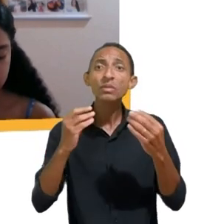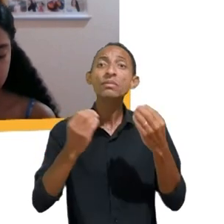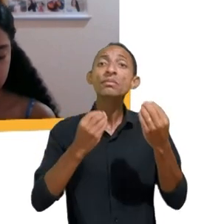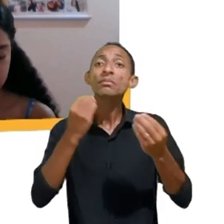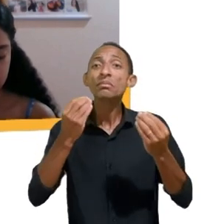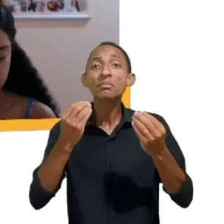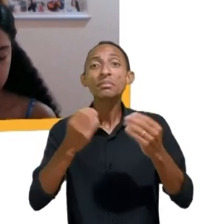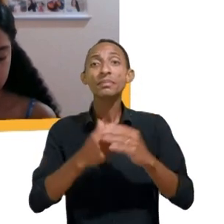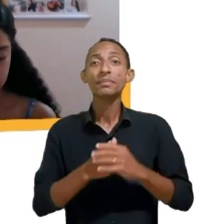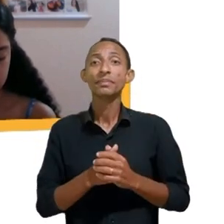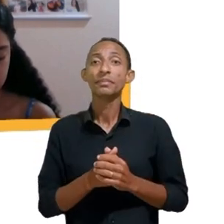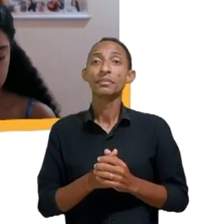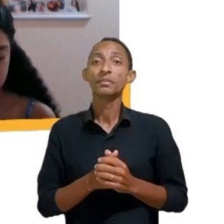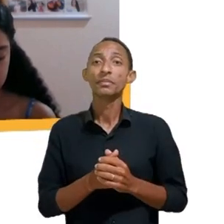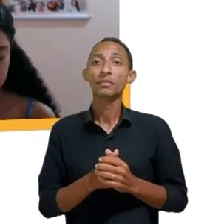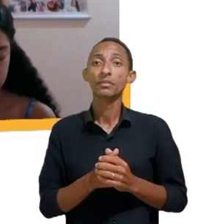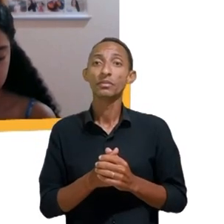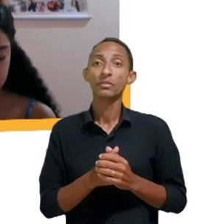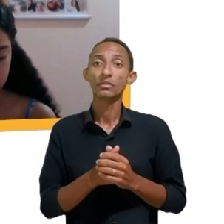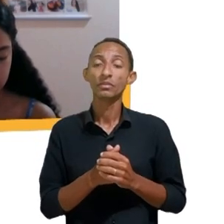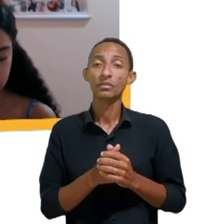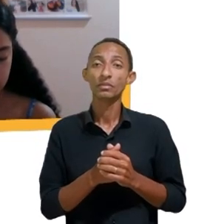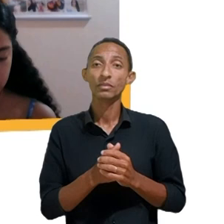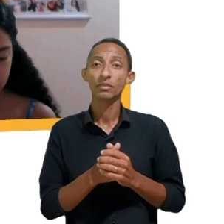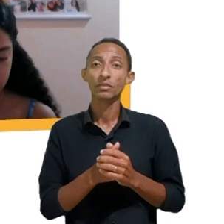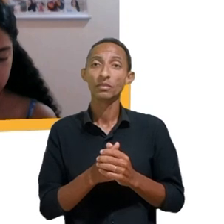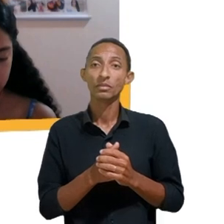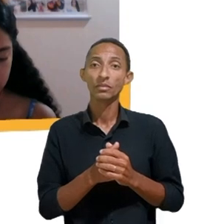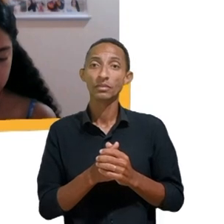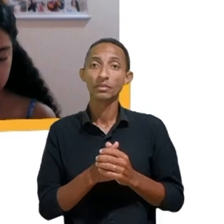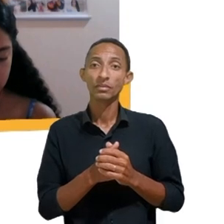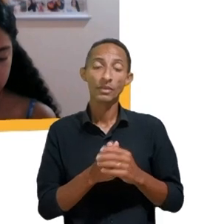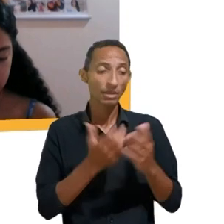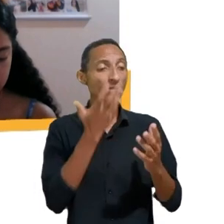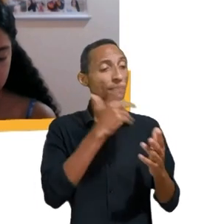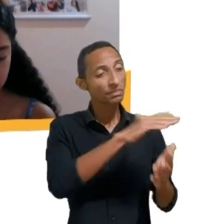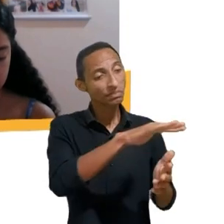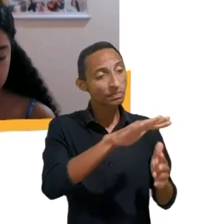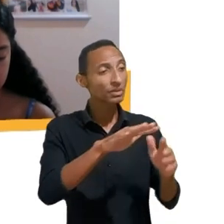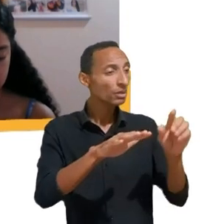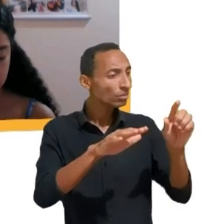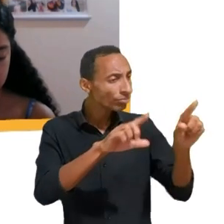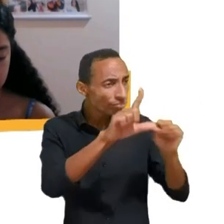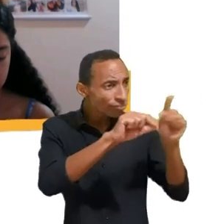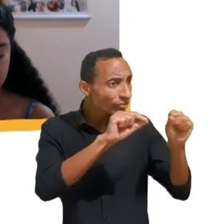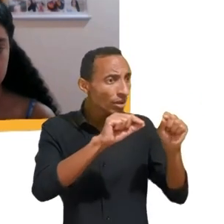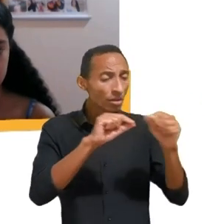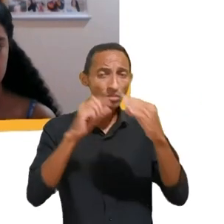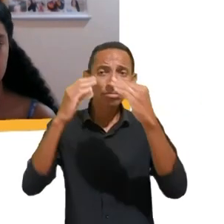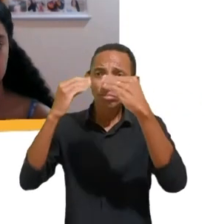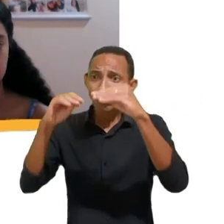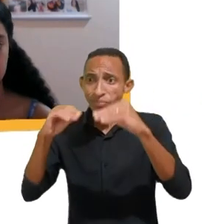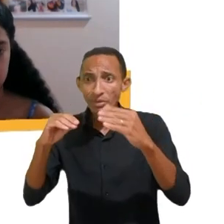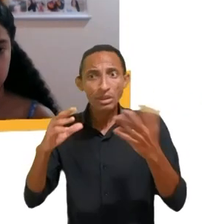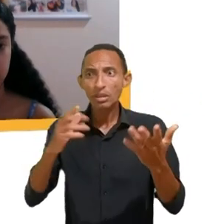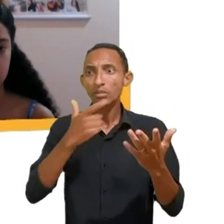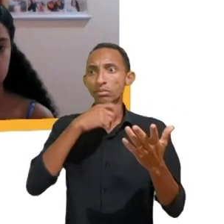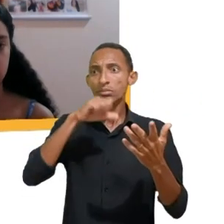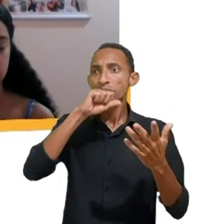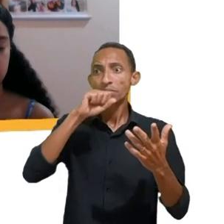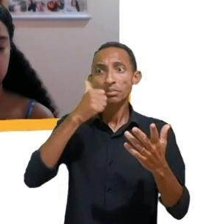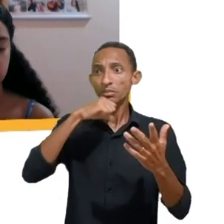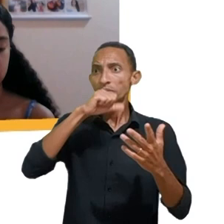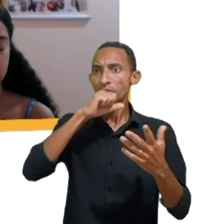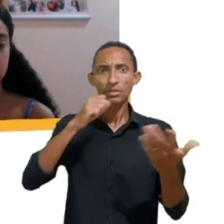e coletado de uma maneira ainda mais massiva dados das crianças e aí os pais não têm nem direito de escolha mesmo, né, Renata? Porque aí ou a criança